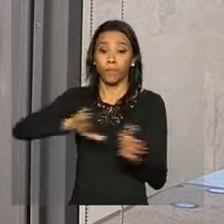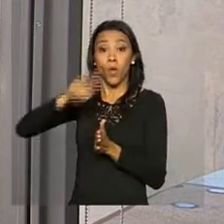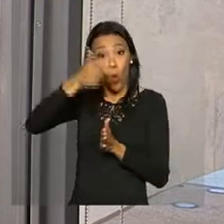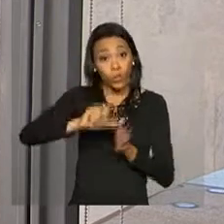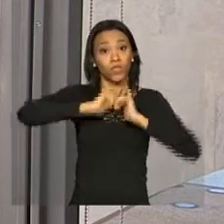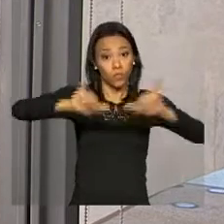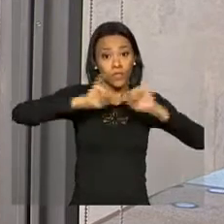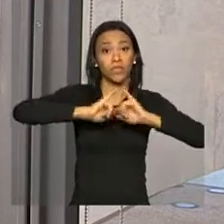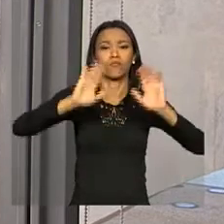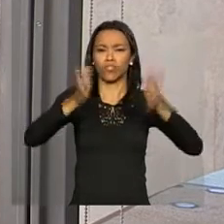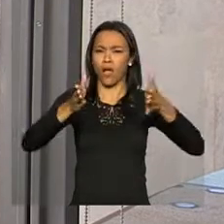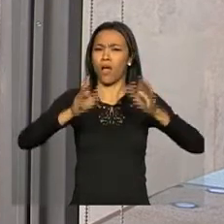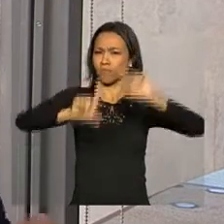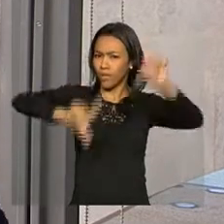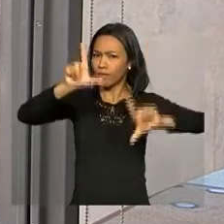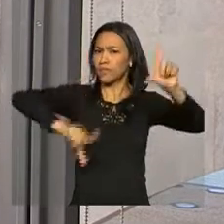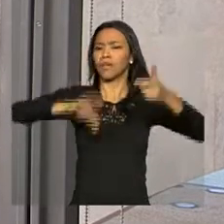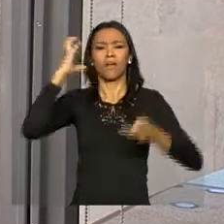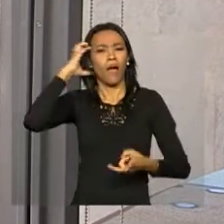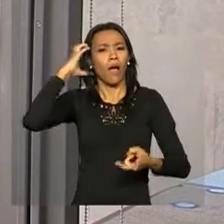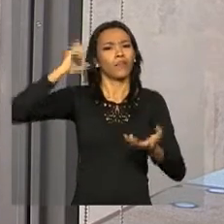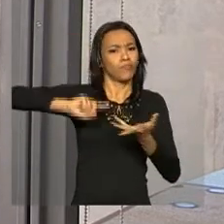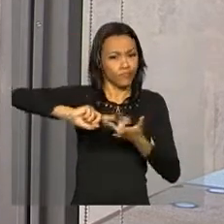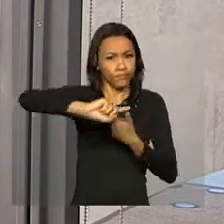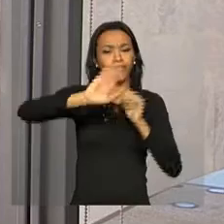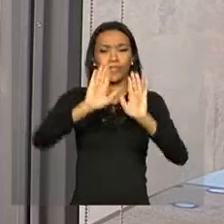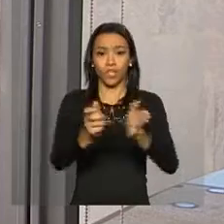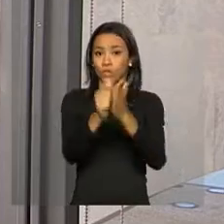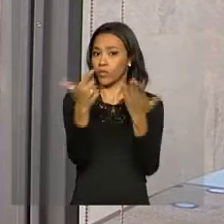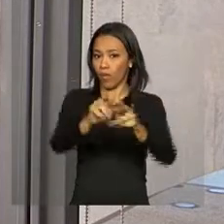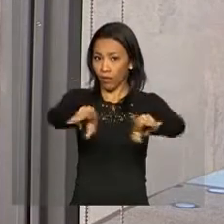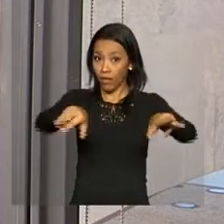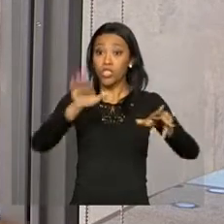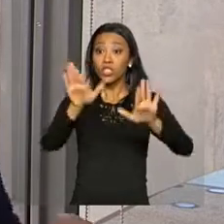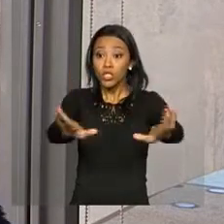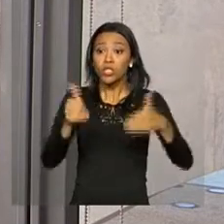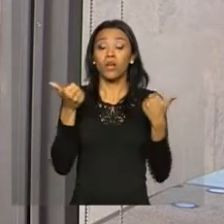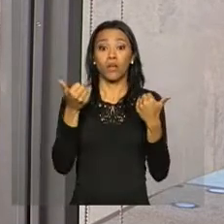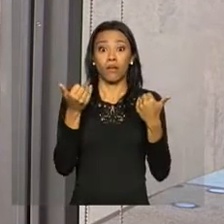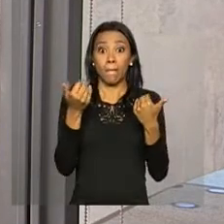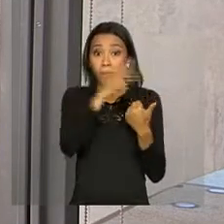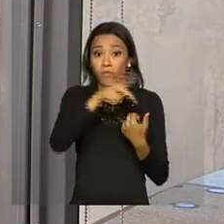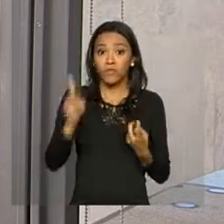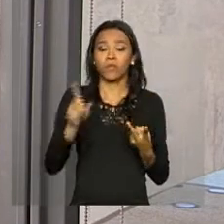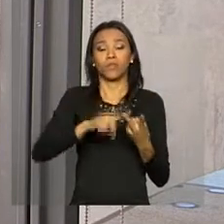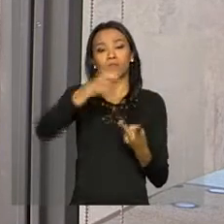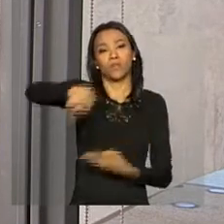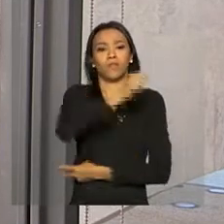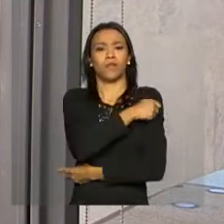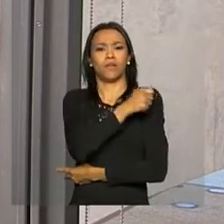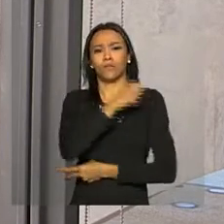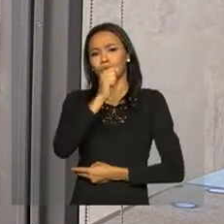está no ar, na TV e nas emissoras de rádio de todo o país, chama professores e estudantes de todo o país